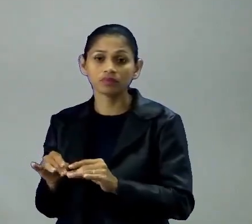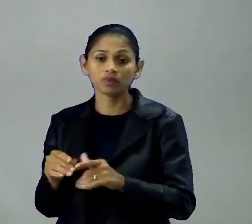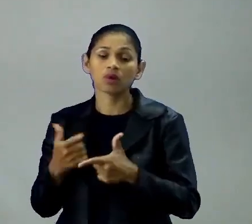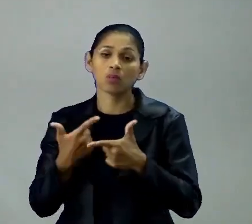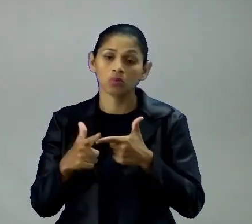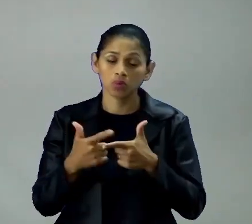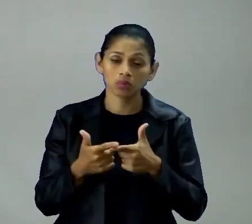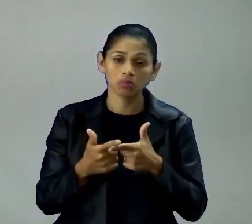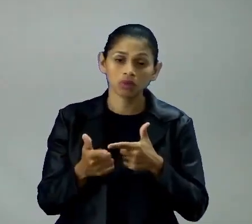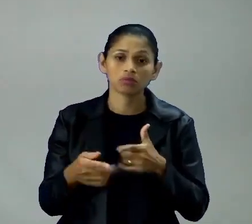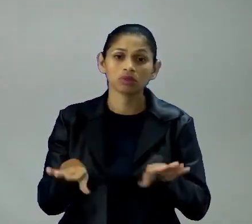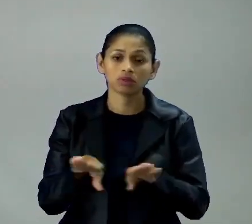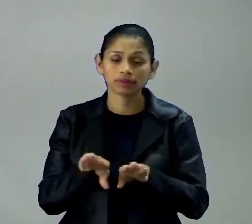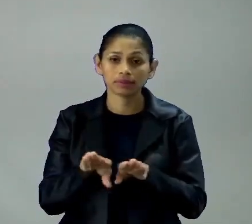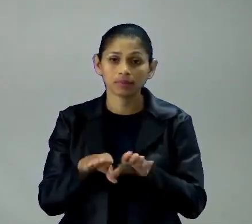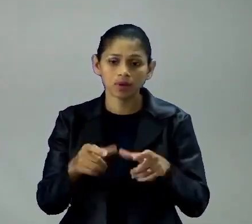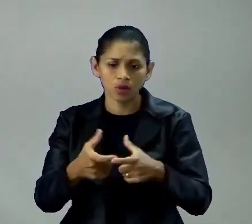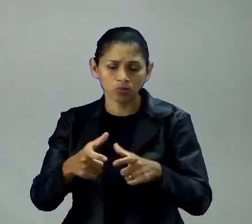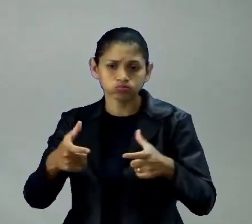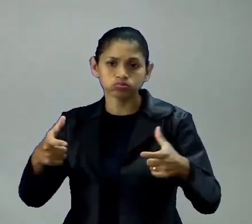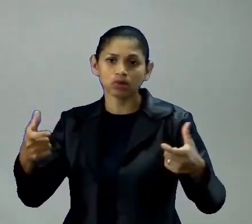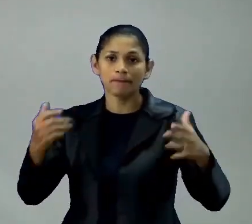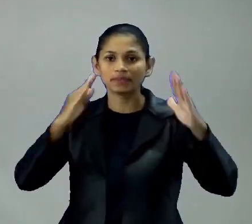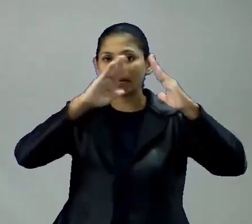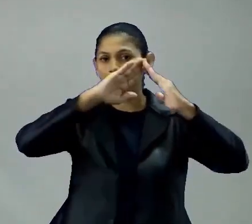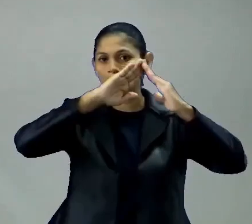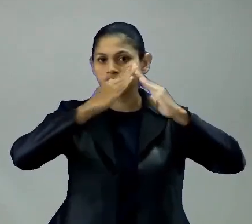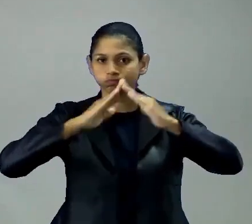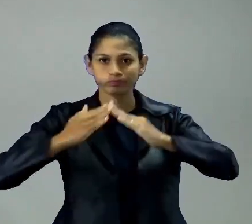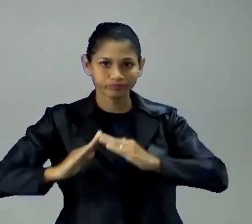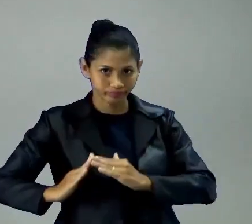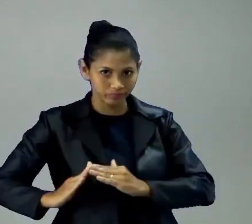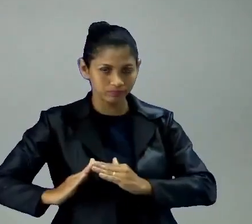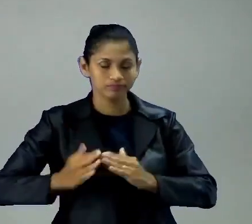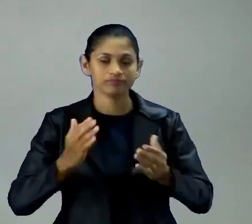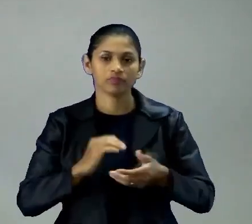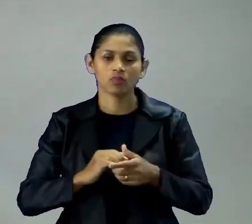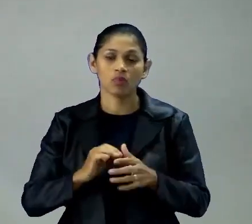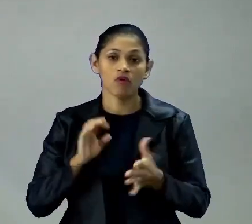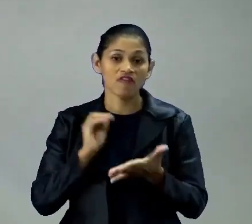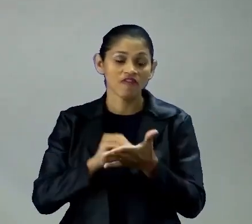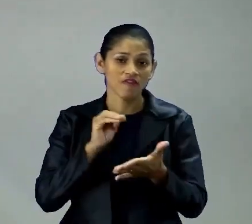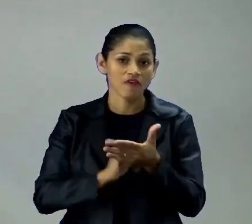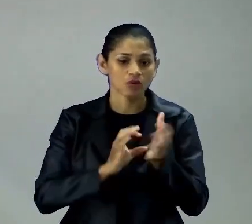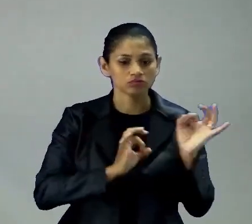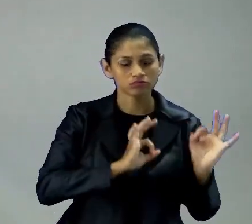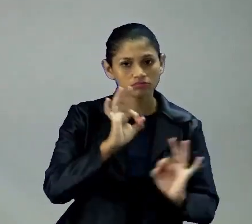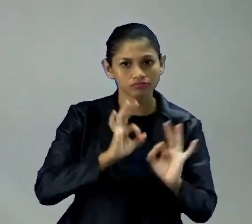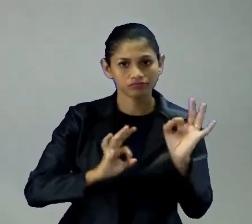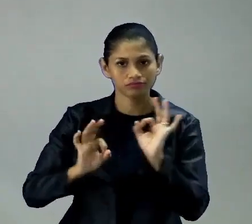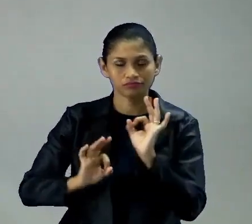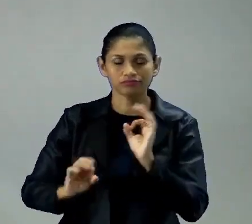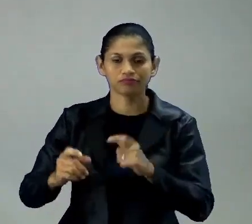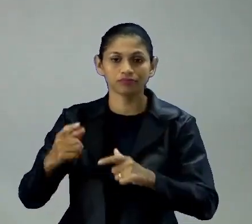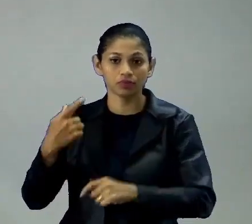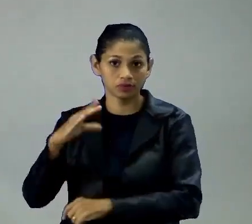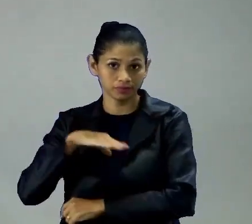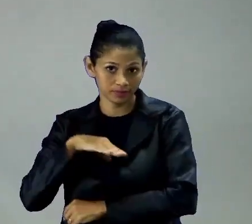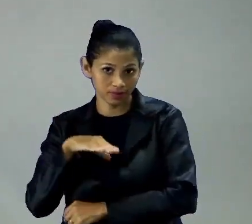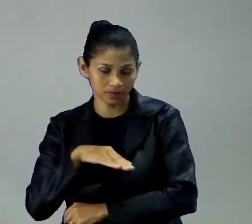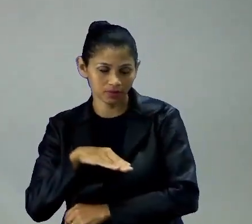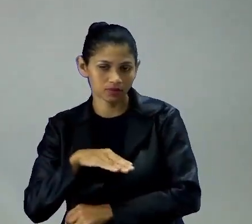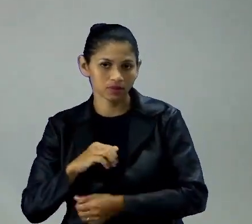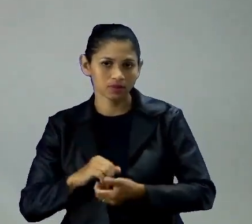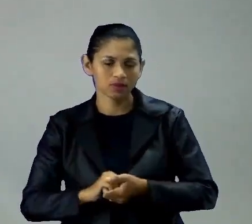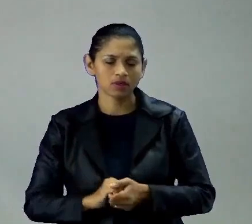também o aumento aí da favelização por falta de planejamento, né, dos centros urbanos. Então é isso, gente.